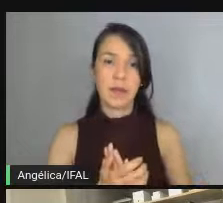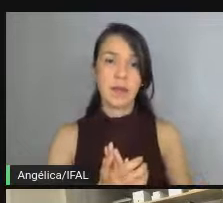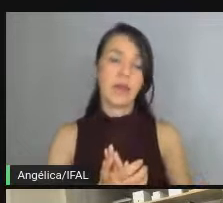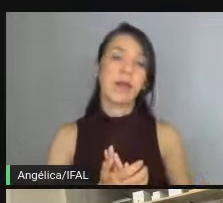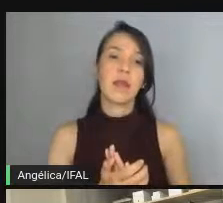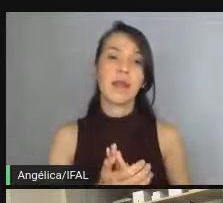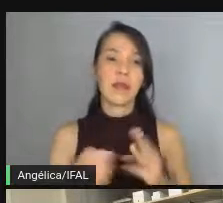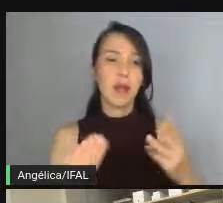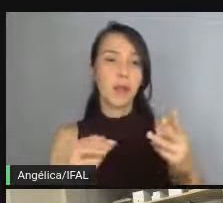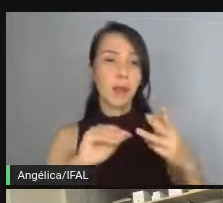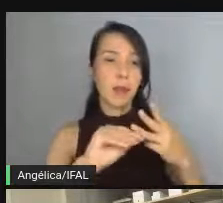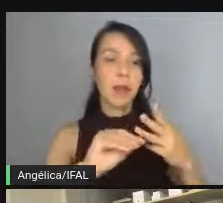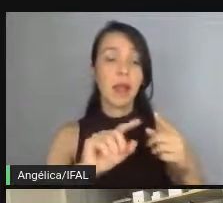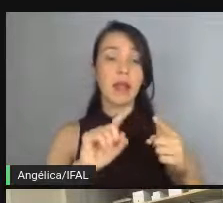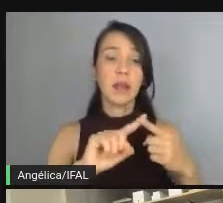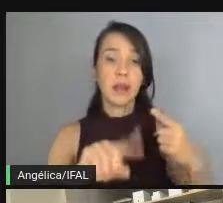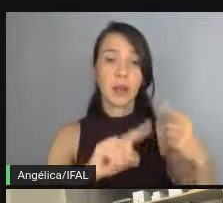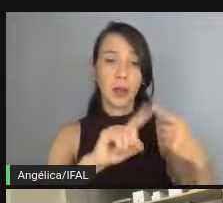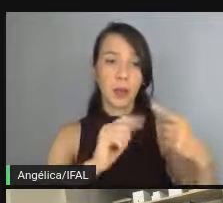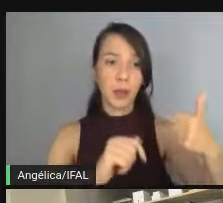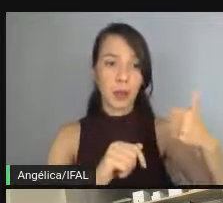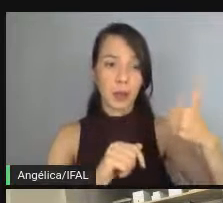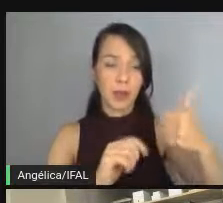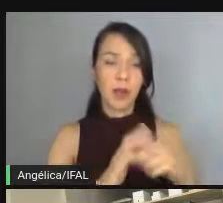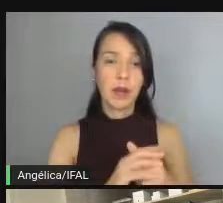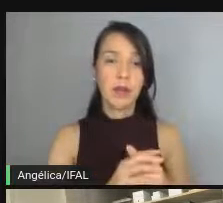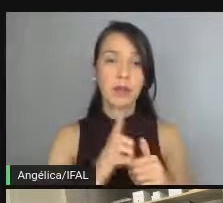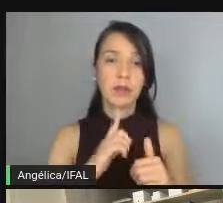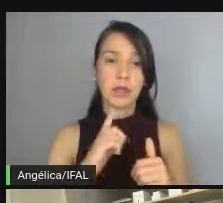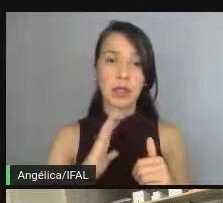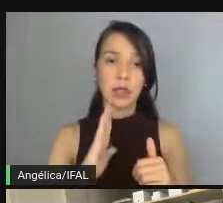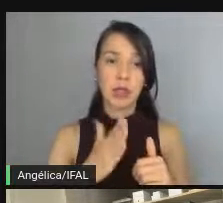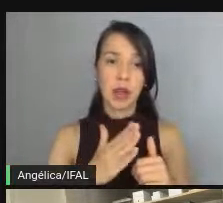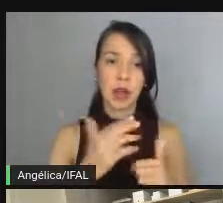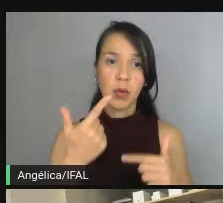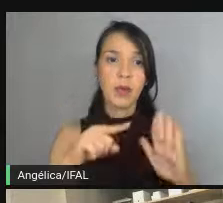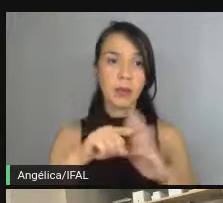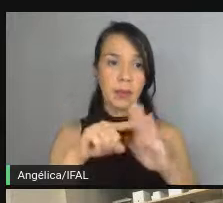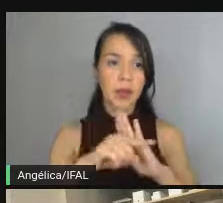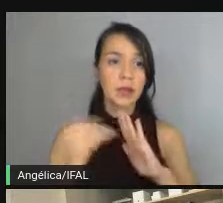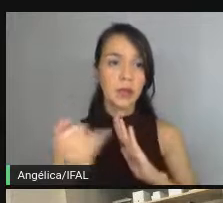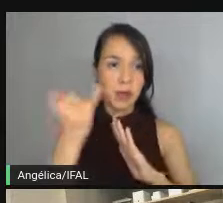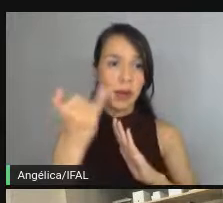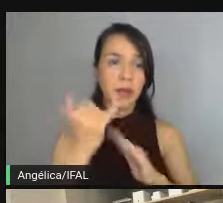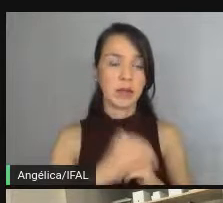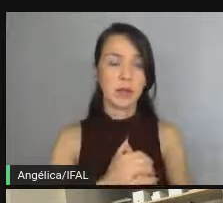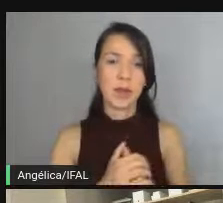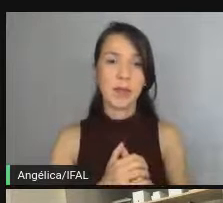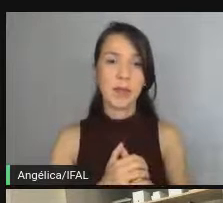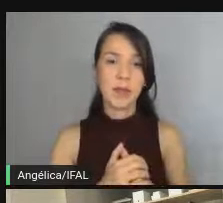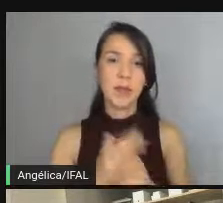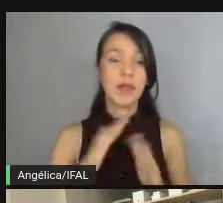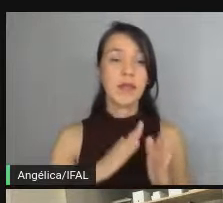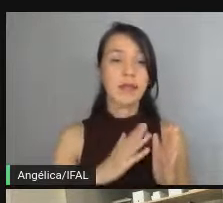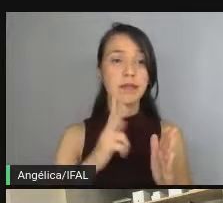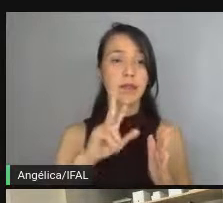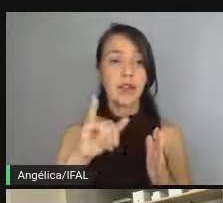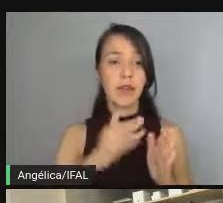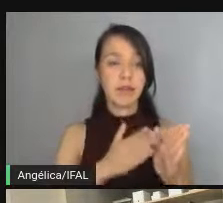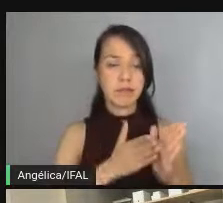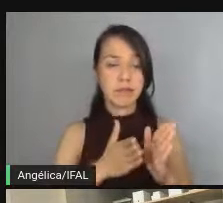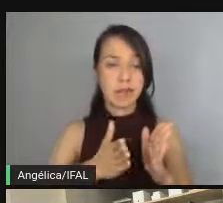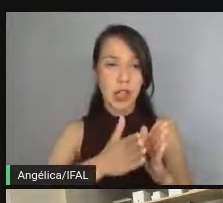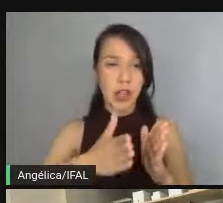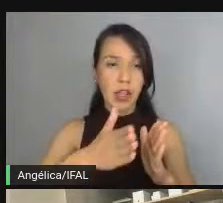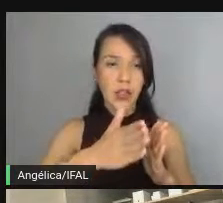Então, o passo um, a gente tem já algumas perguntas-chave para fazer. Isso vai direcionar a gente